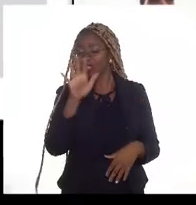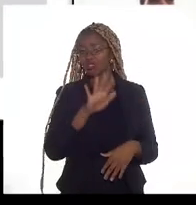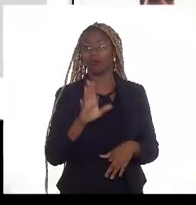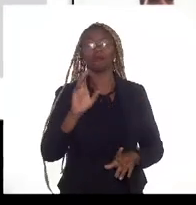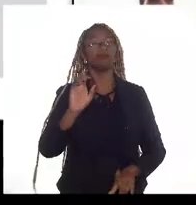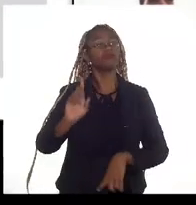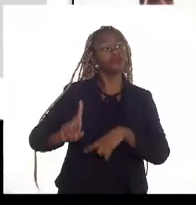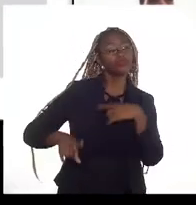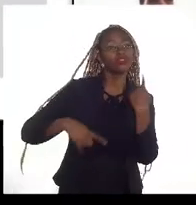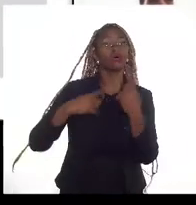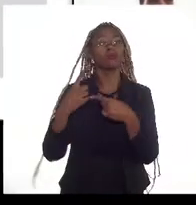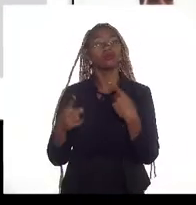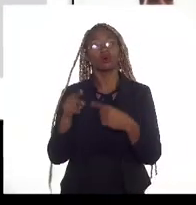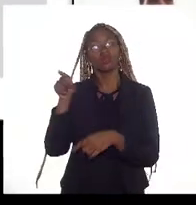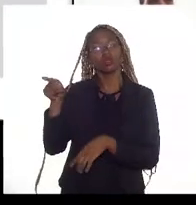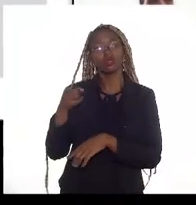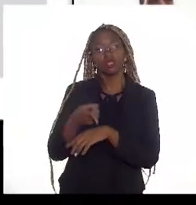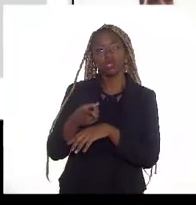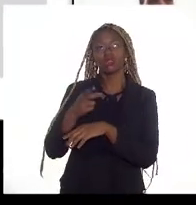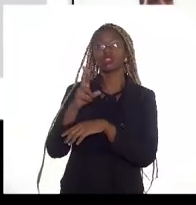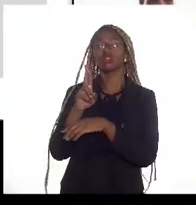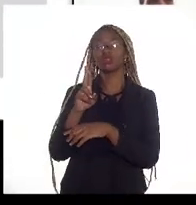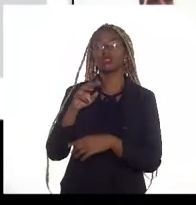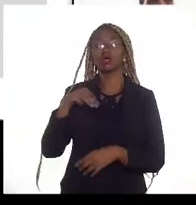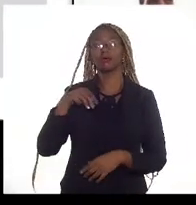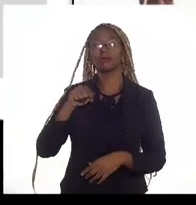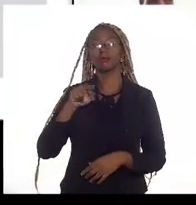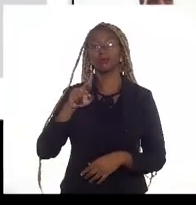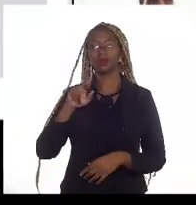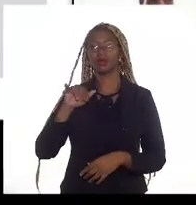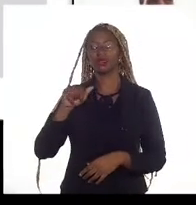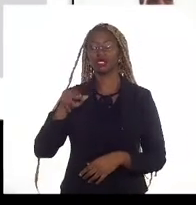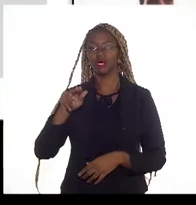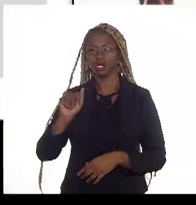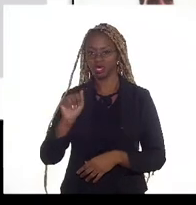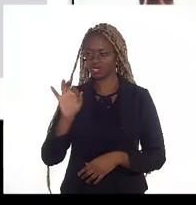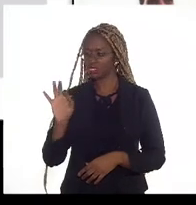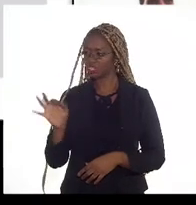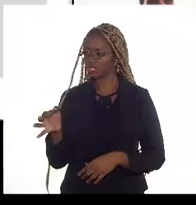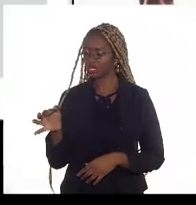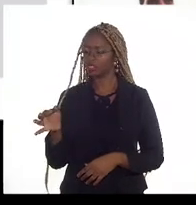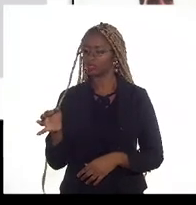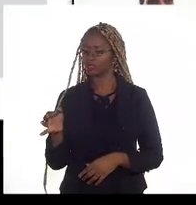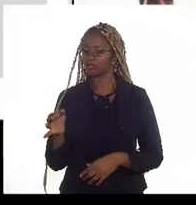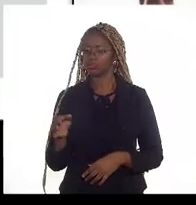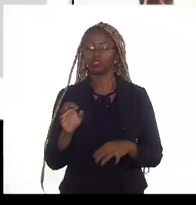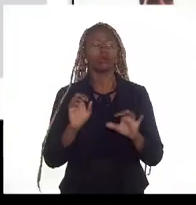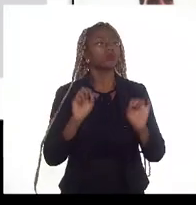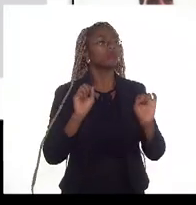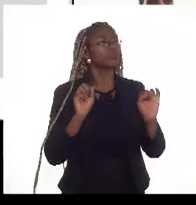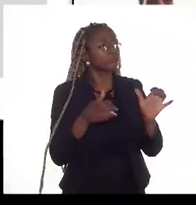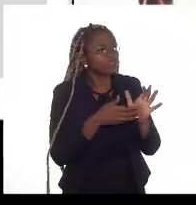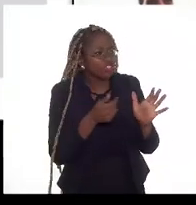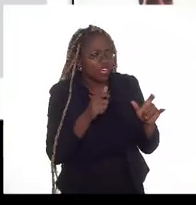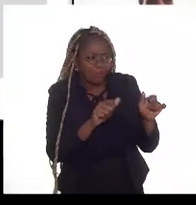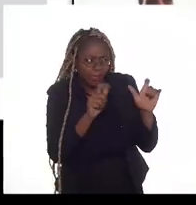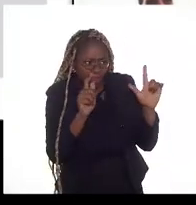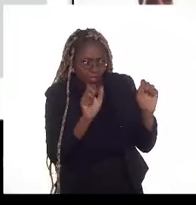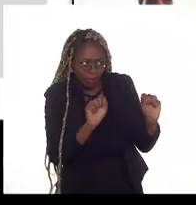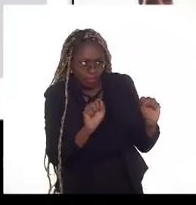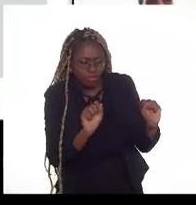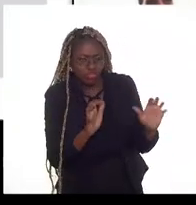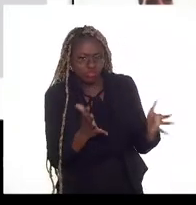senhor, veio a doutora Mariana Cavadinho. Posso tirar a apresentação?